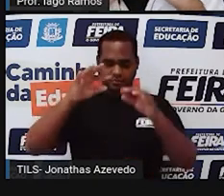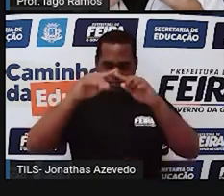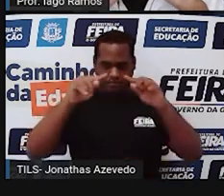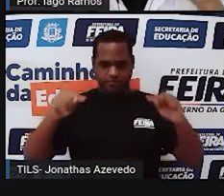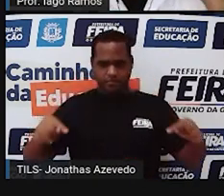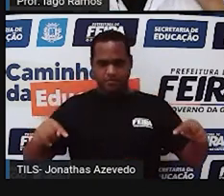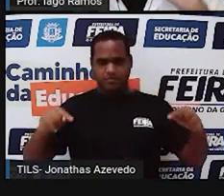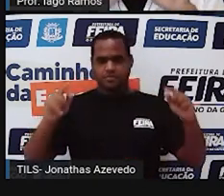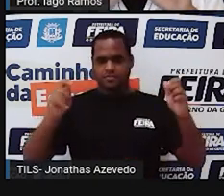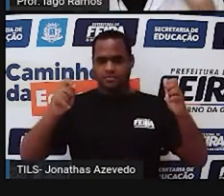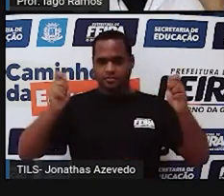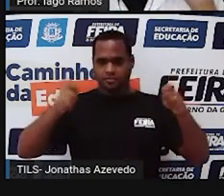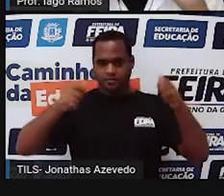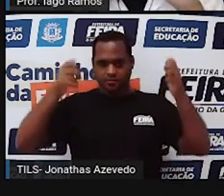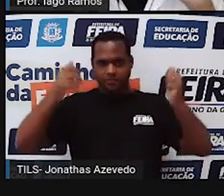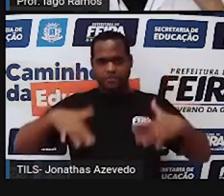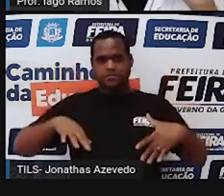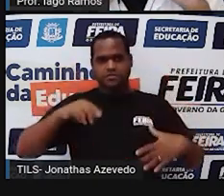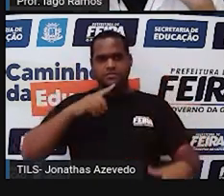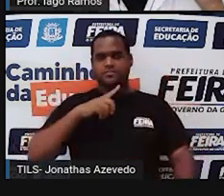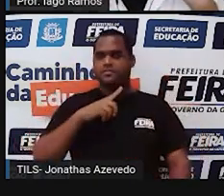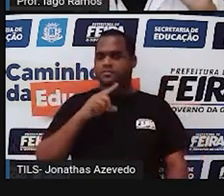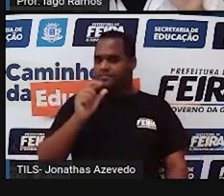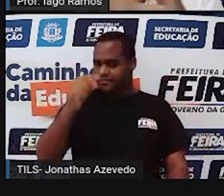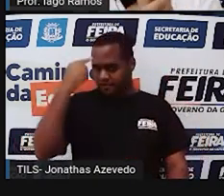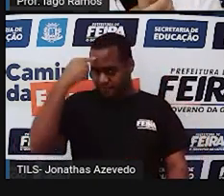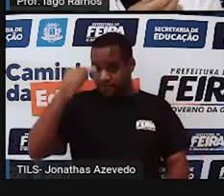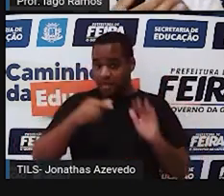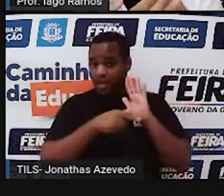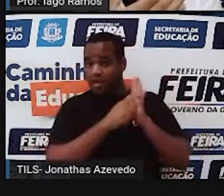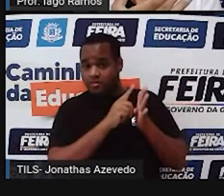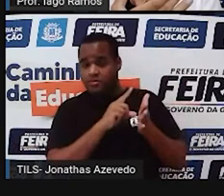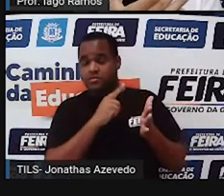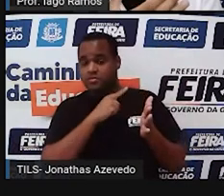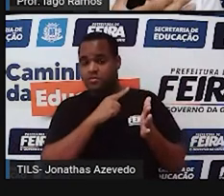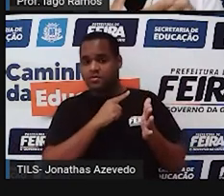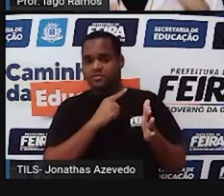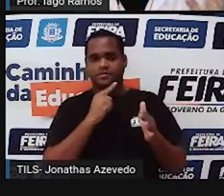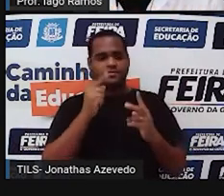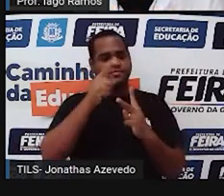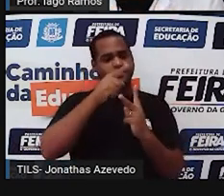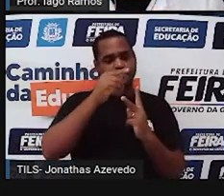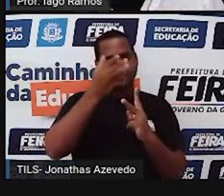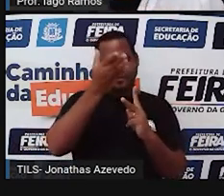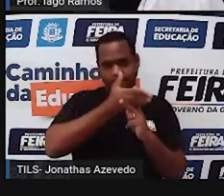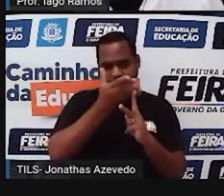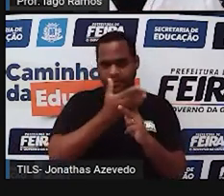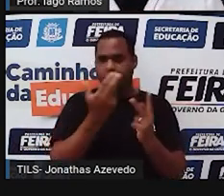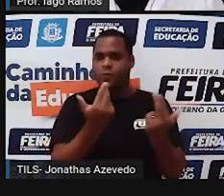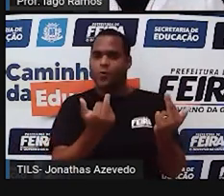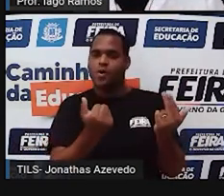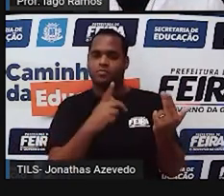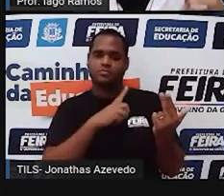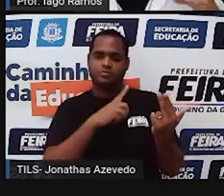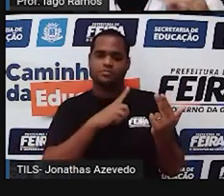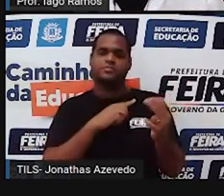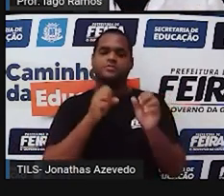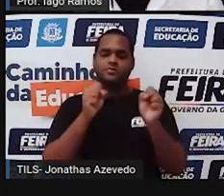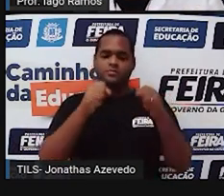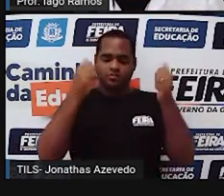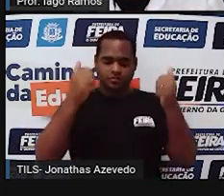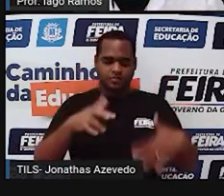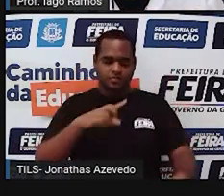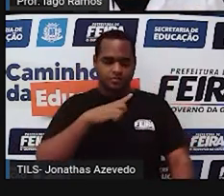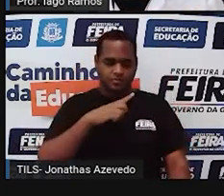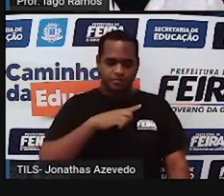né aquele ângulo de antes dividiu em duas partes iguais tá bom era isso que